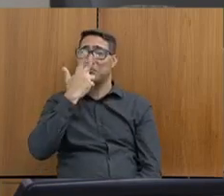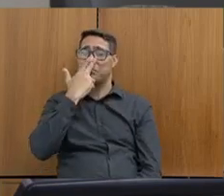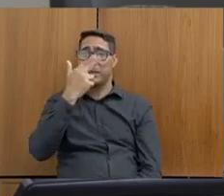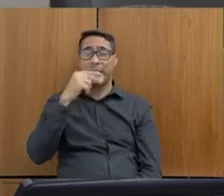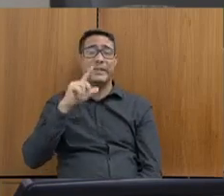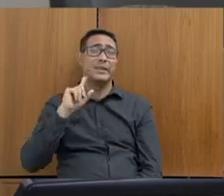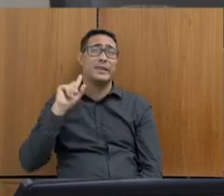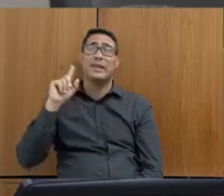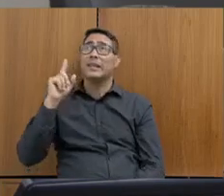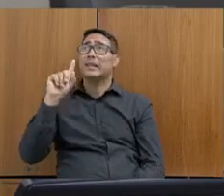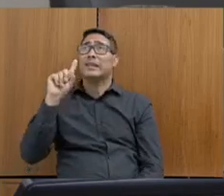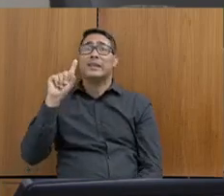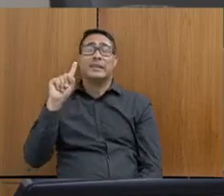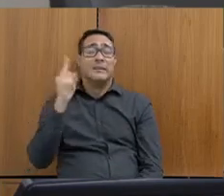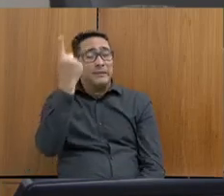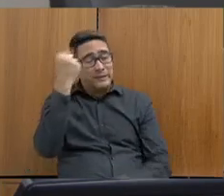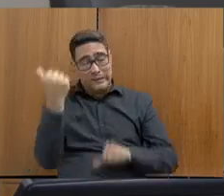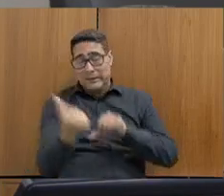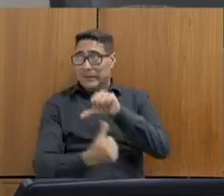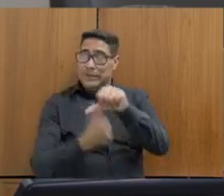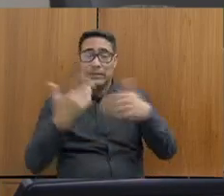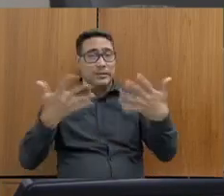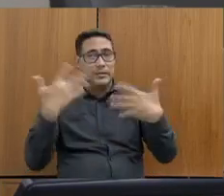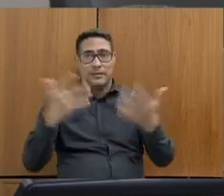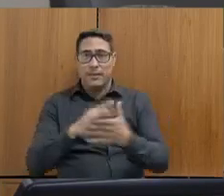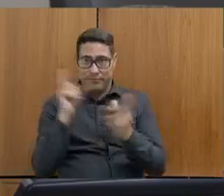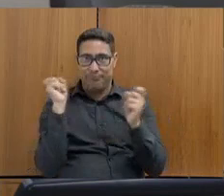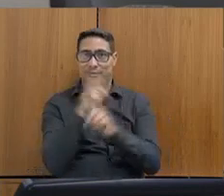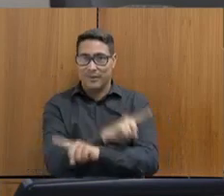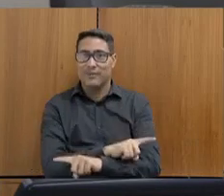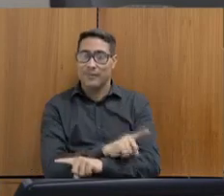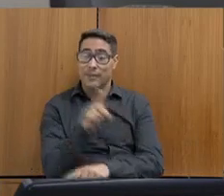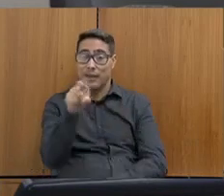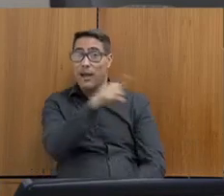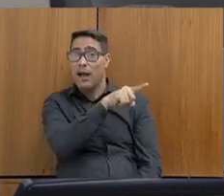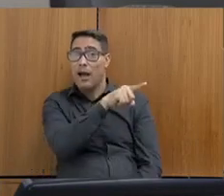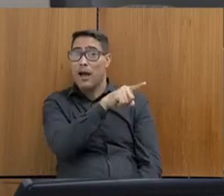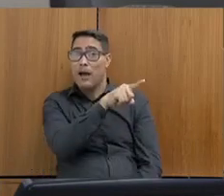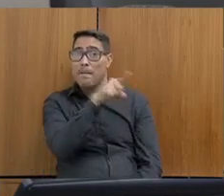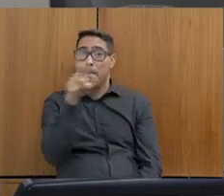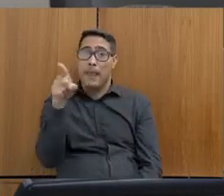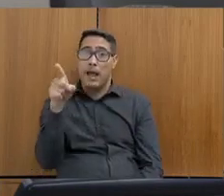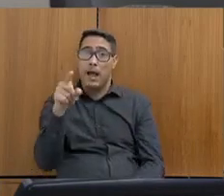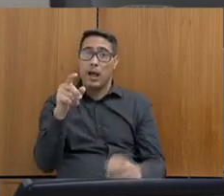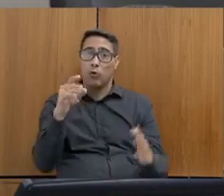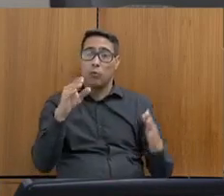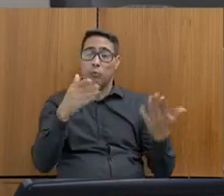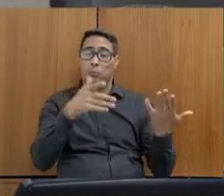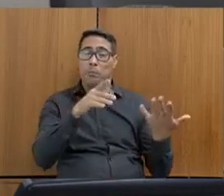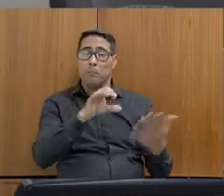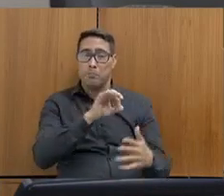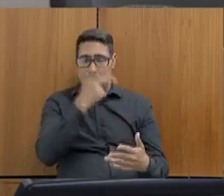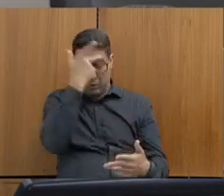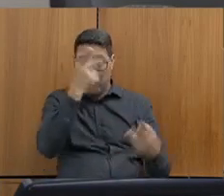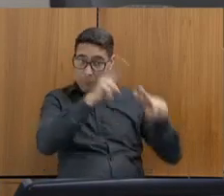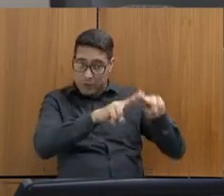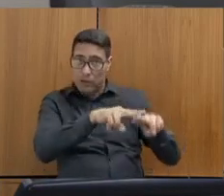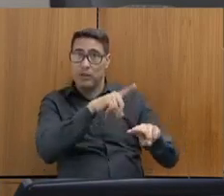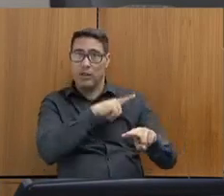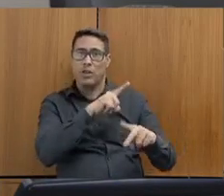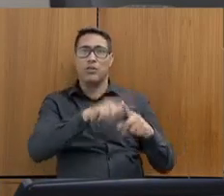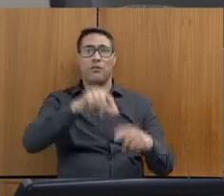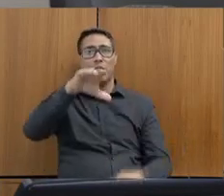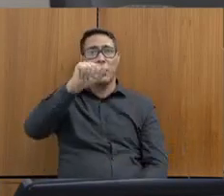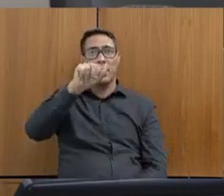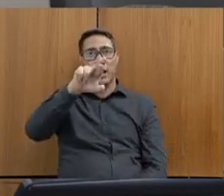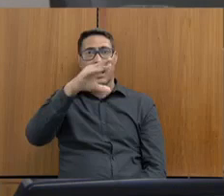a guarda dos presos, outrora, era responsabilidade da Polícia Civil. Eu mesmo fui carcereiro